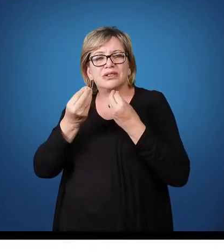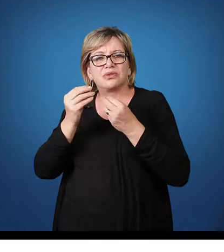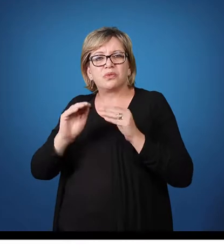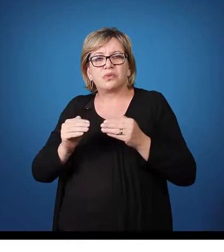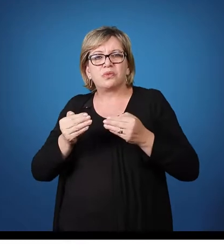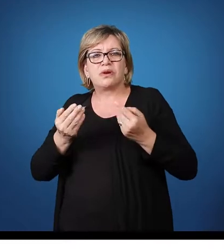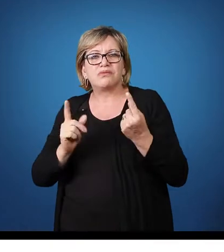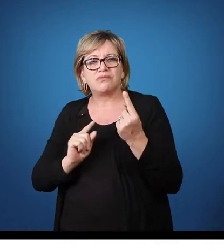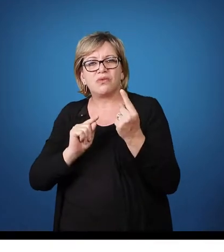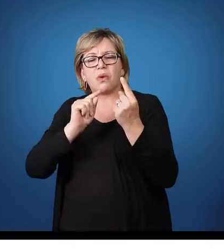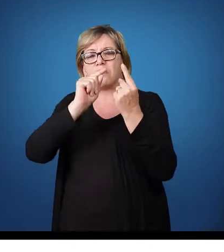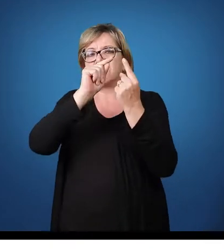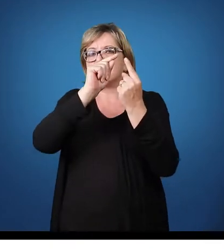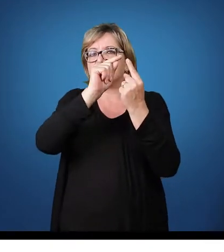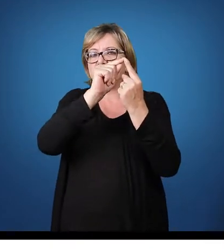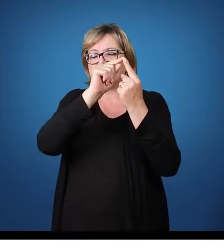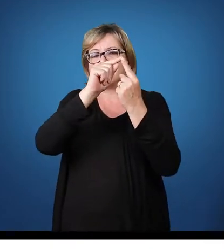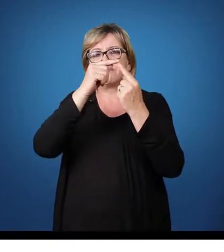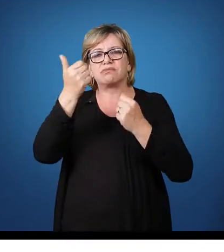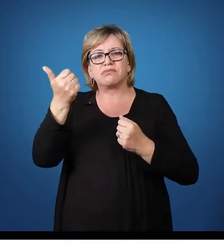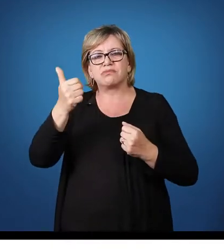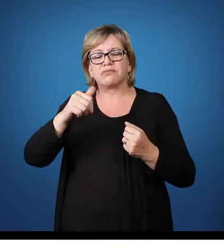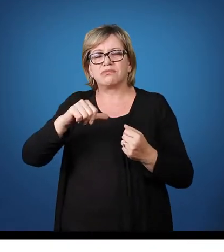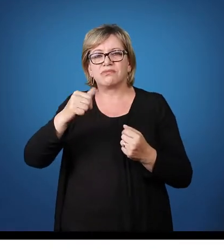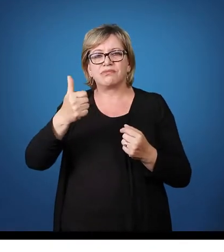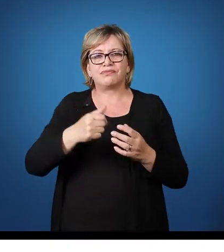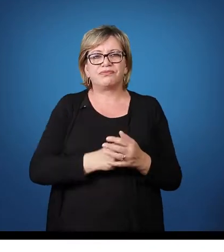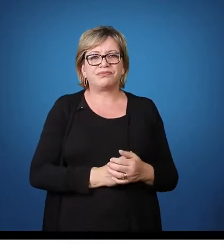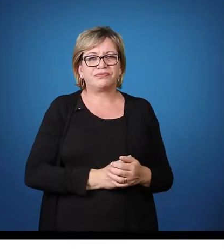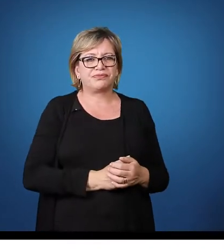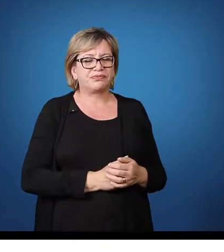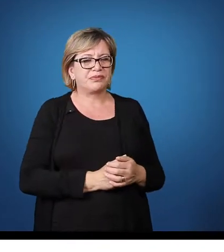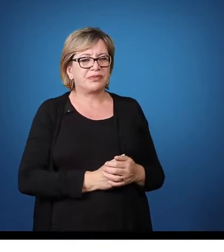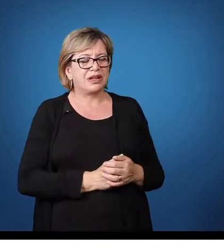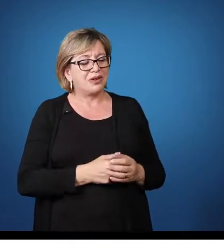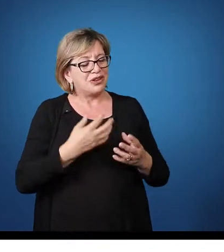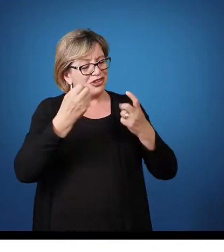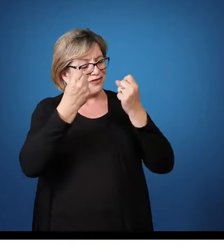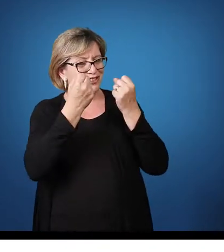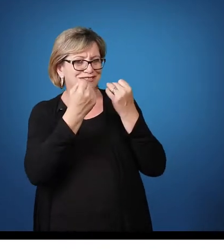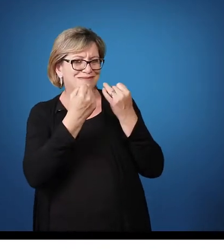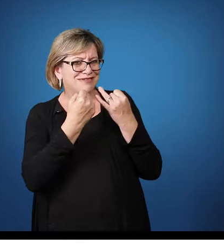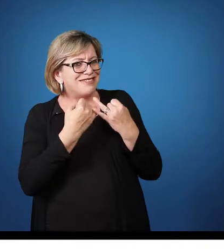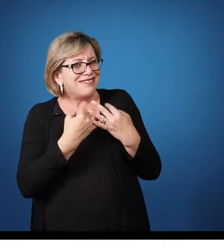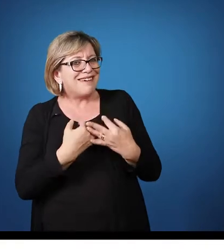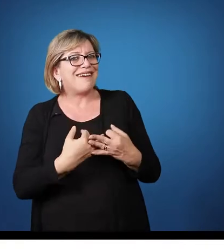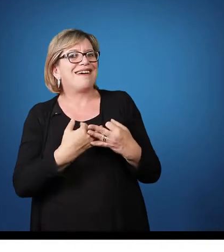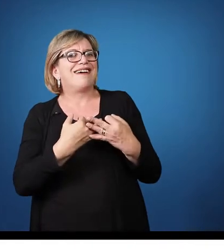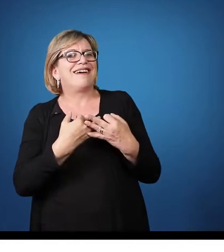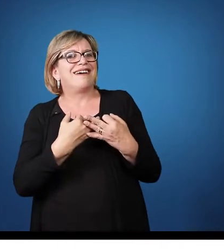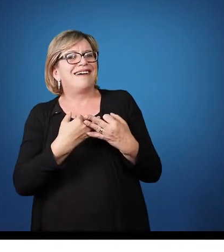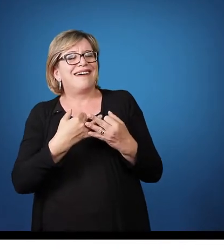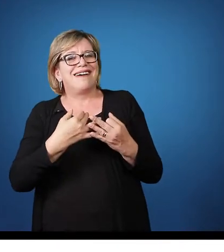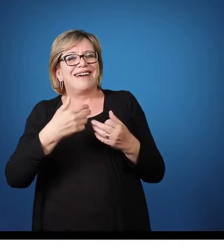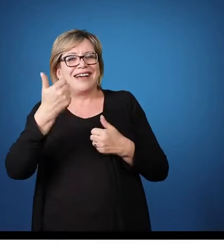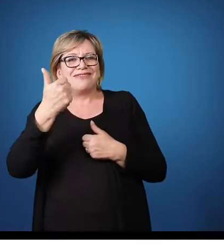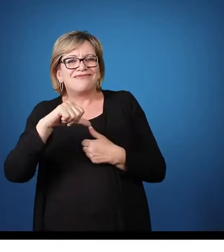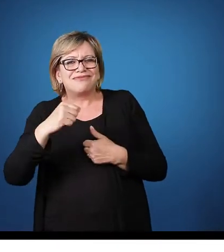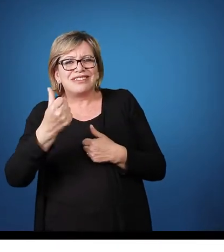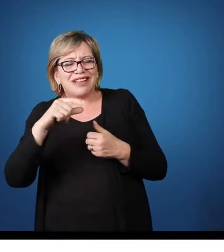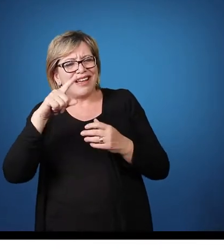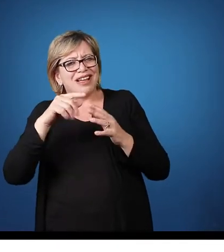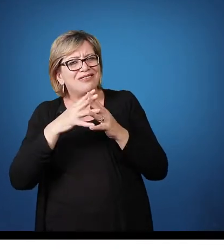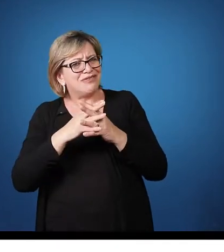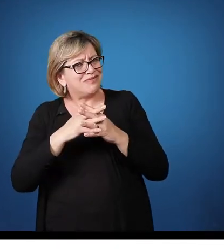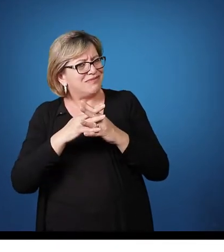E qual que é o objetivo? Quais que são os objetivos dessa avaliação? Então, falar em avaliação é um pouco complicado com o professor e mesmo com a